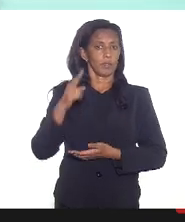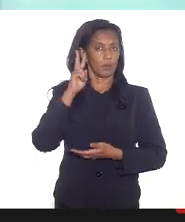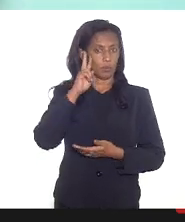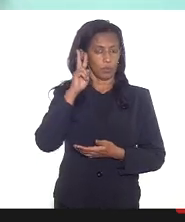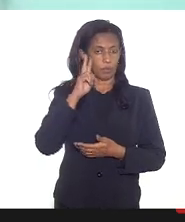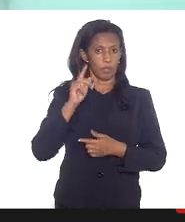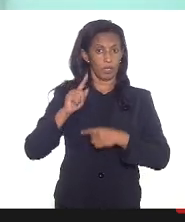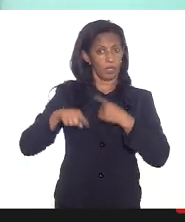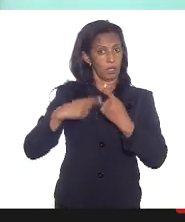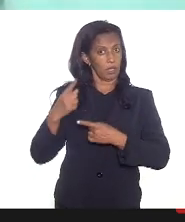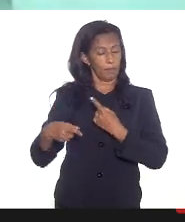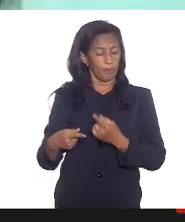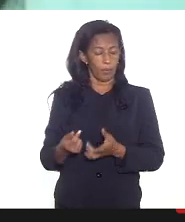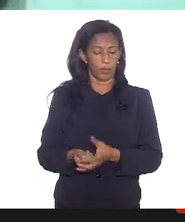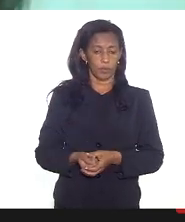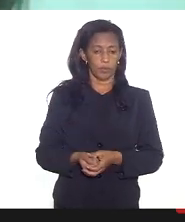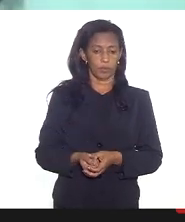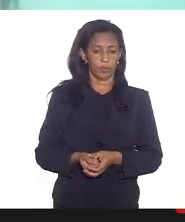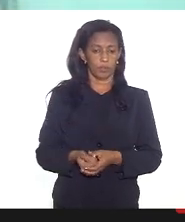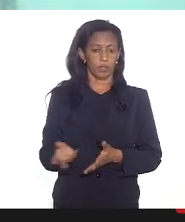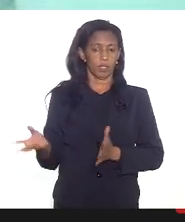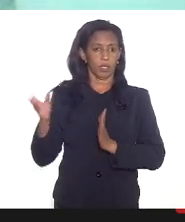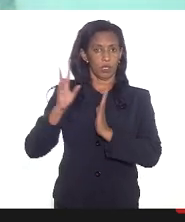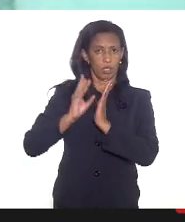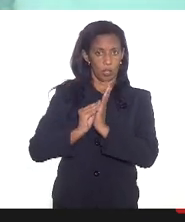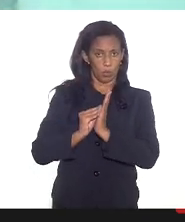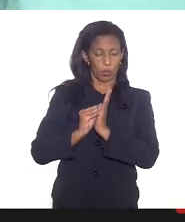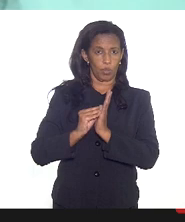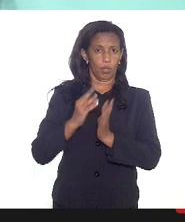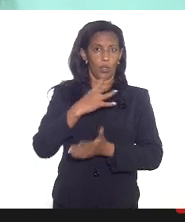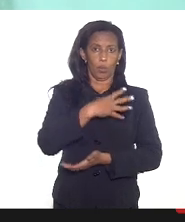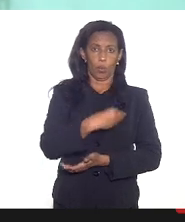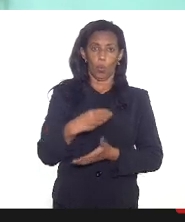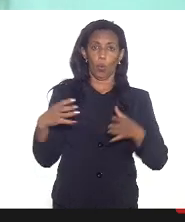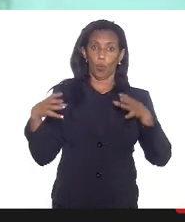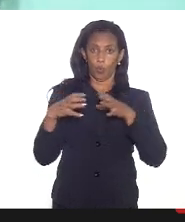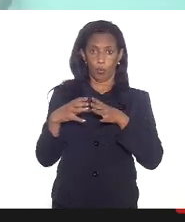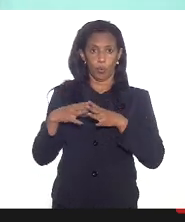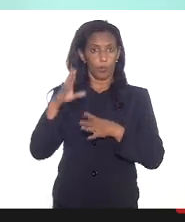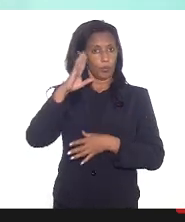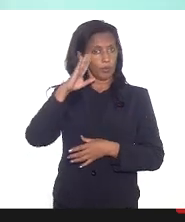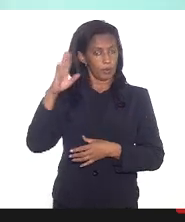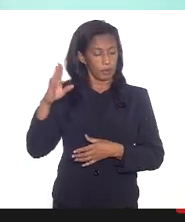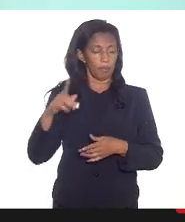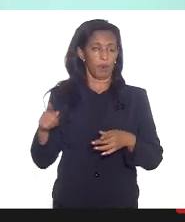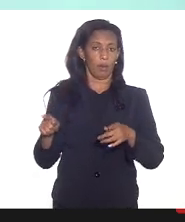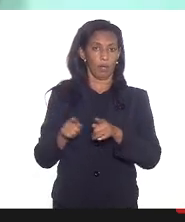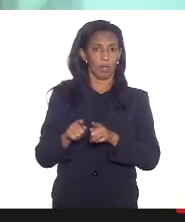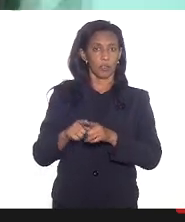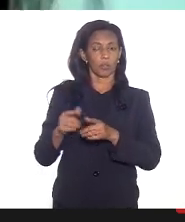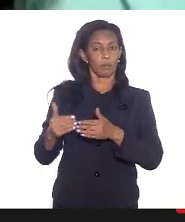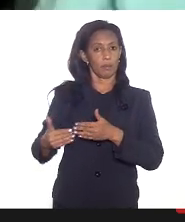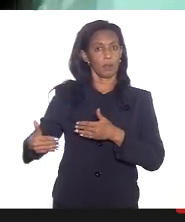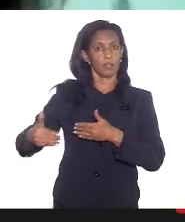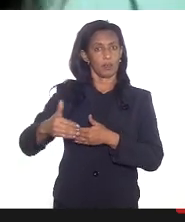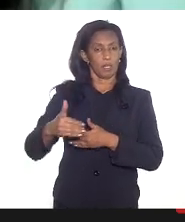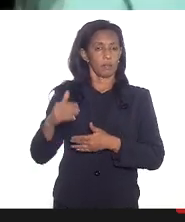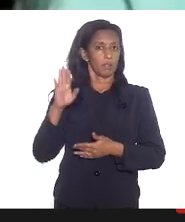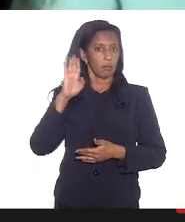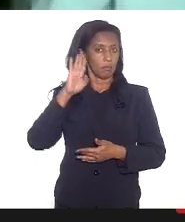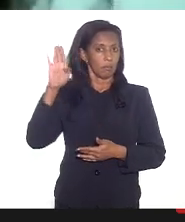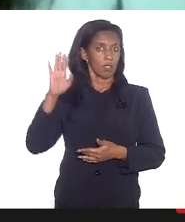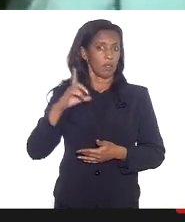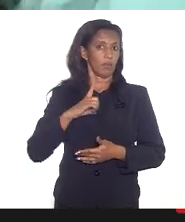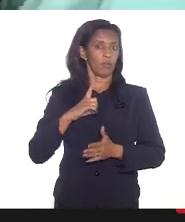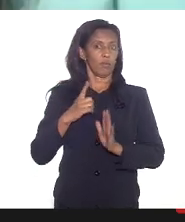depois que a CIB incluiu as lactantes como grupo prioritário elas passaram a ser grupo prioritário